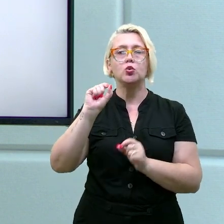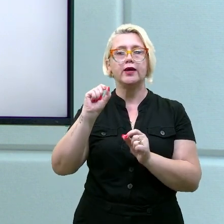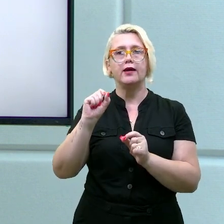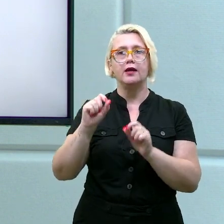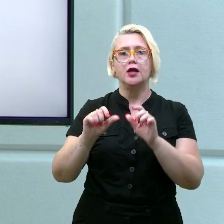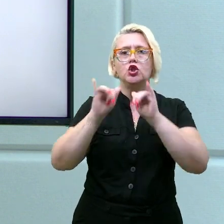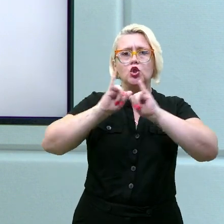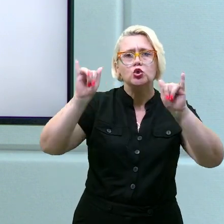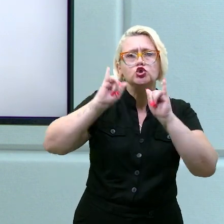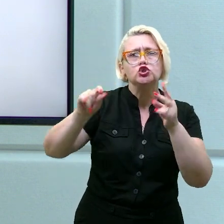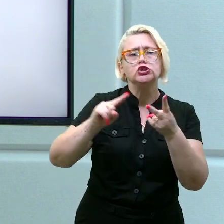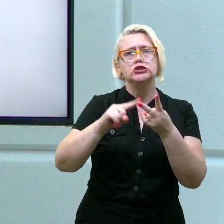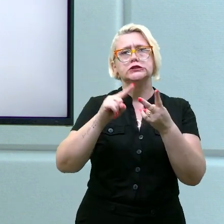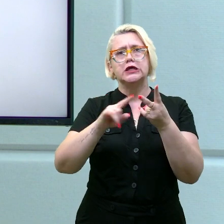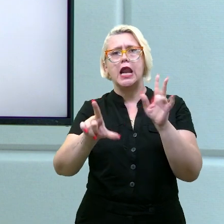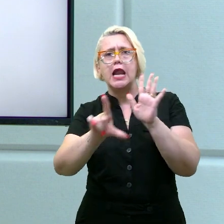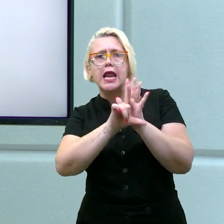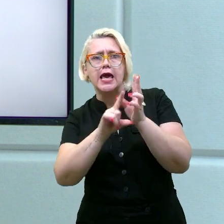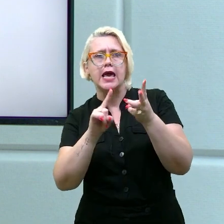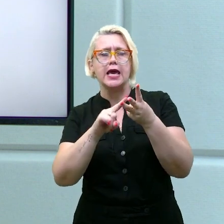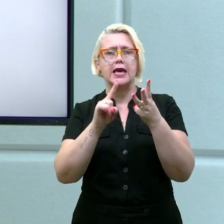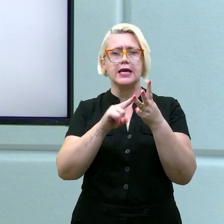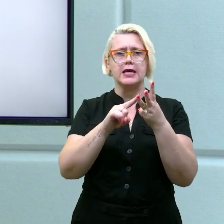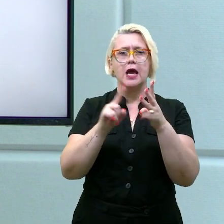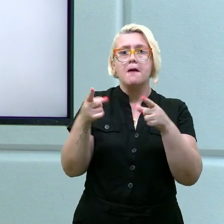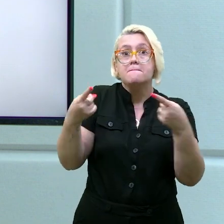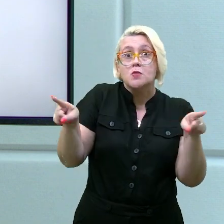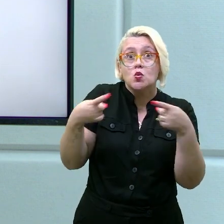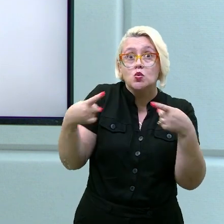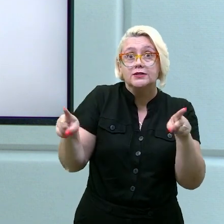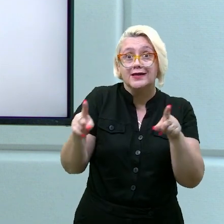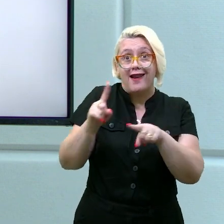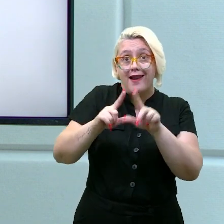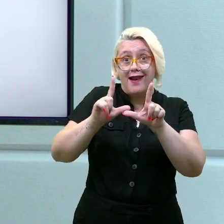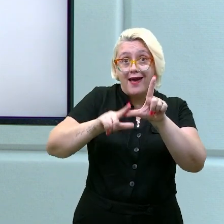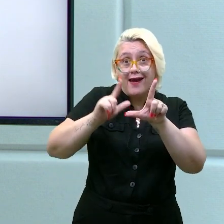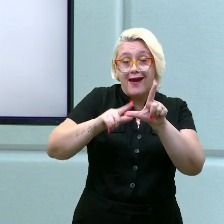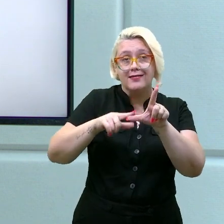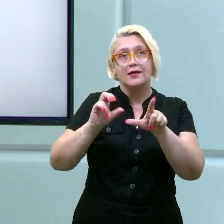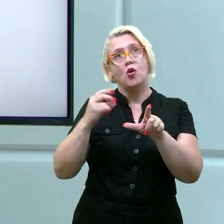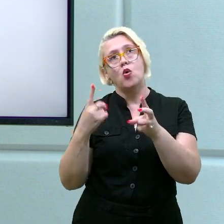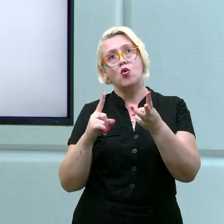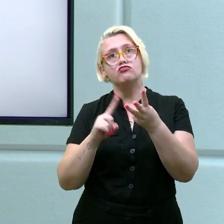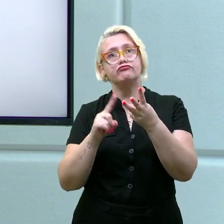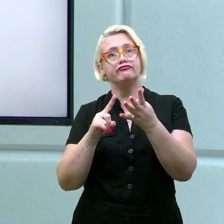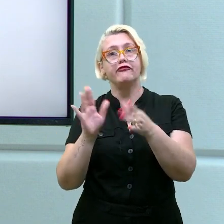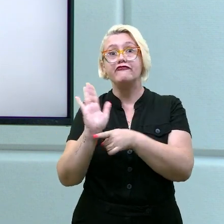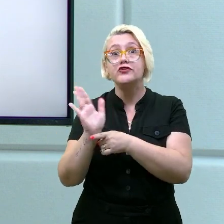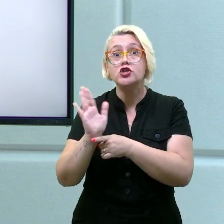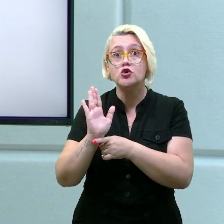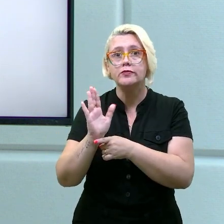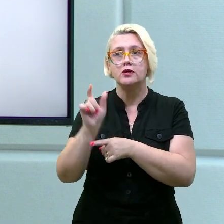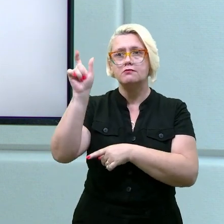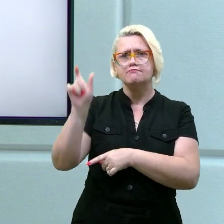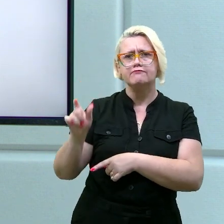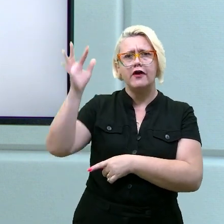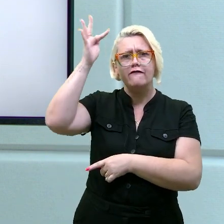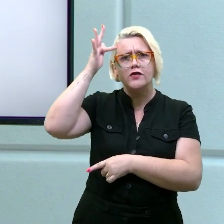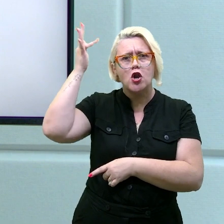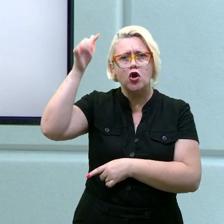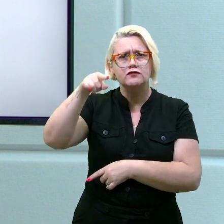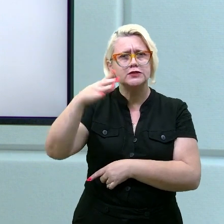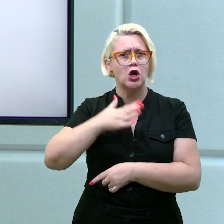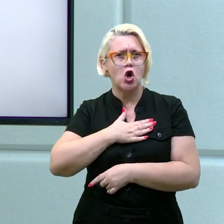lei, um trecho de uma música, um filme, isso, um filósofo que você gosta